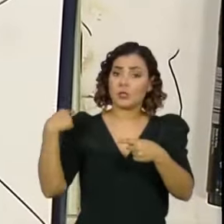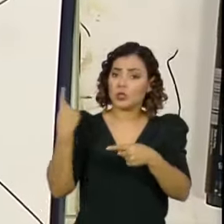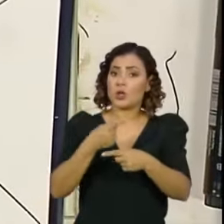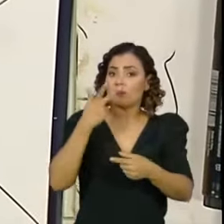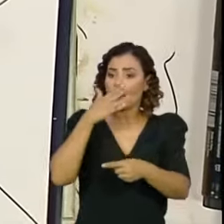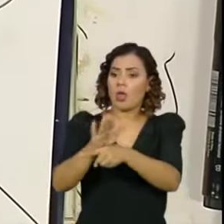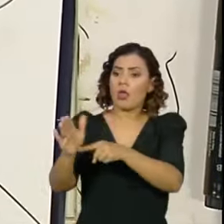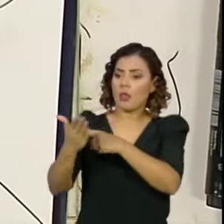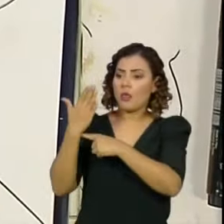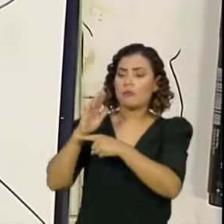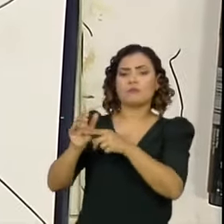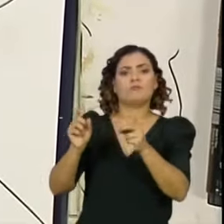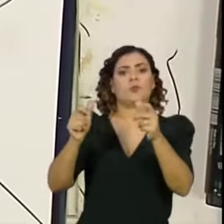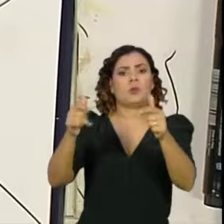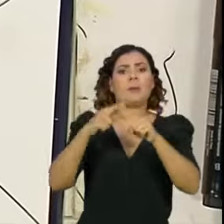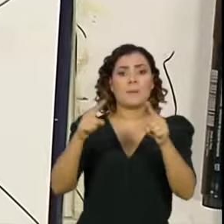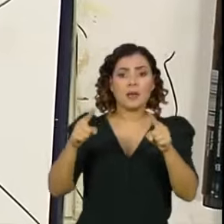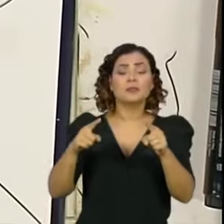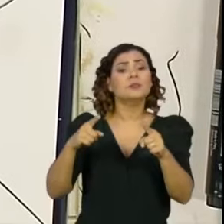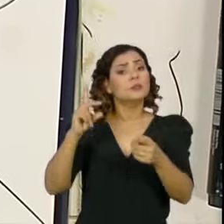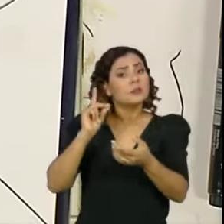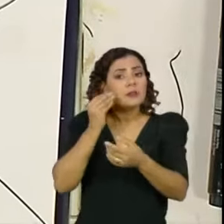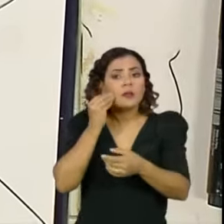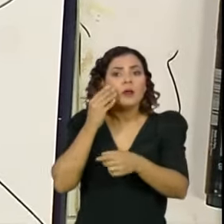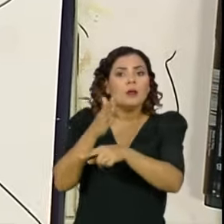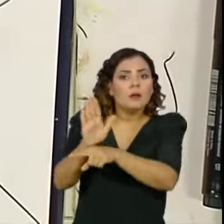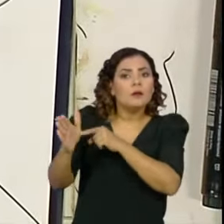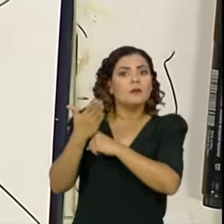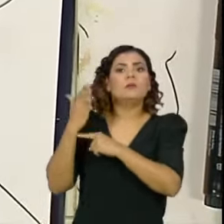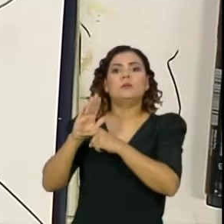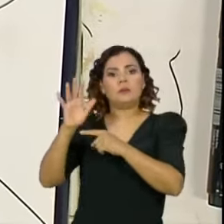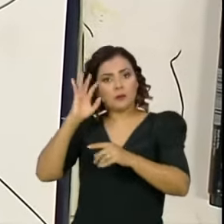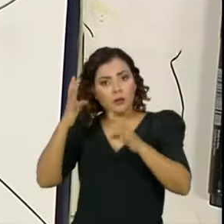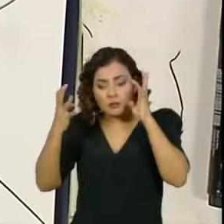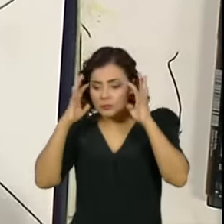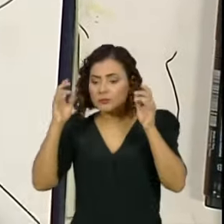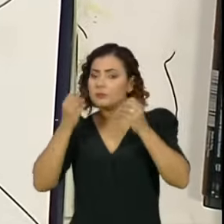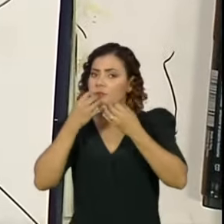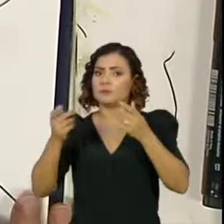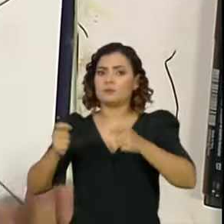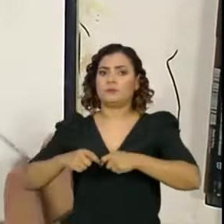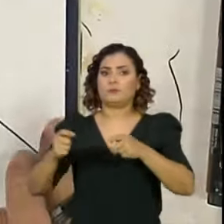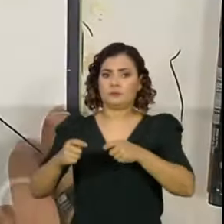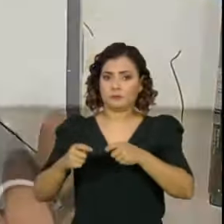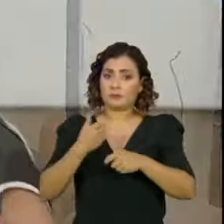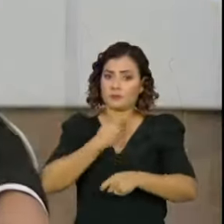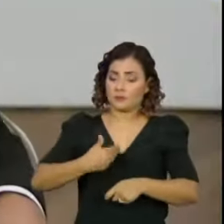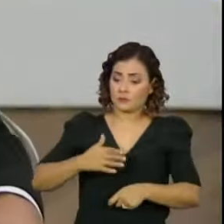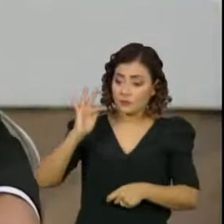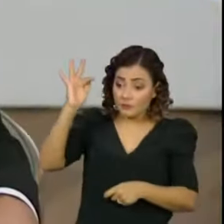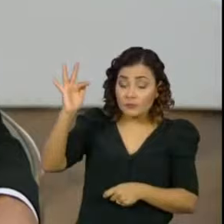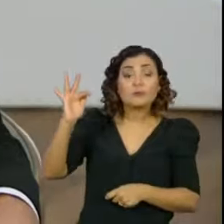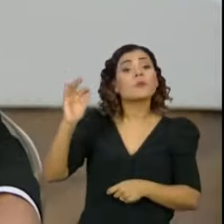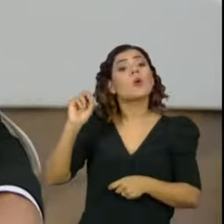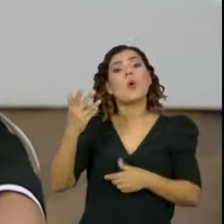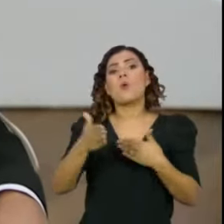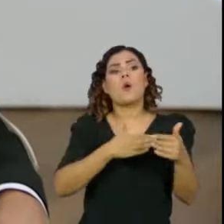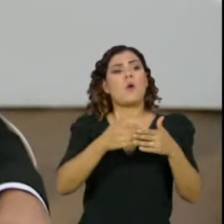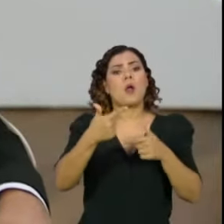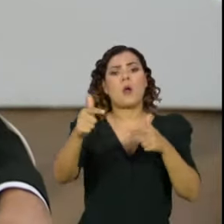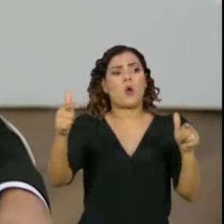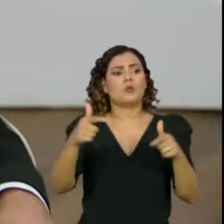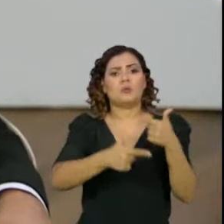colaborativos. Nós vamos buscar ser colaborativos com as soluções boas que possam ser dadas pelo governo federal ou qualquer outro